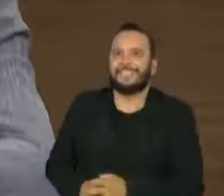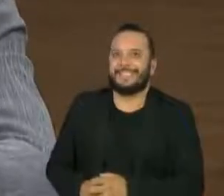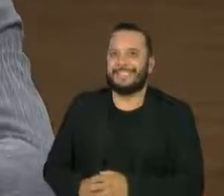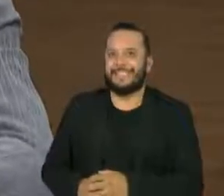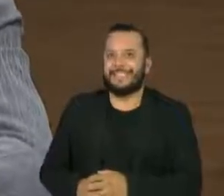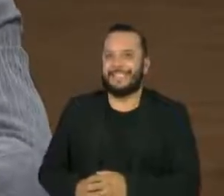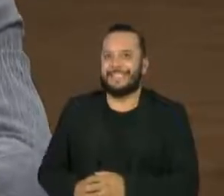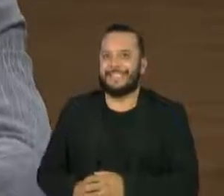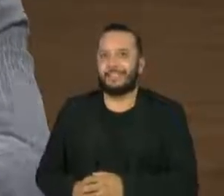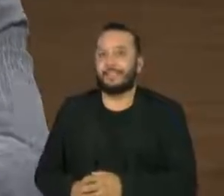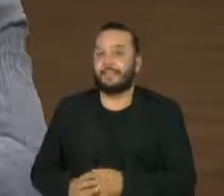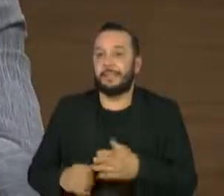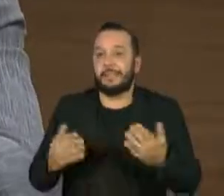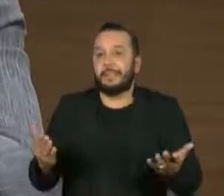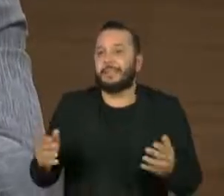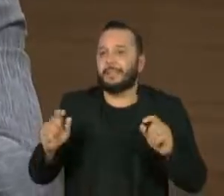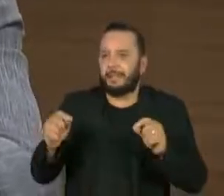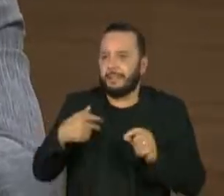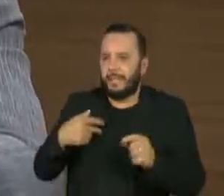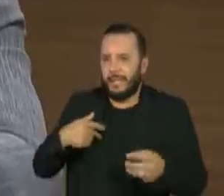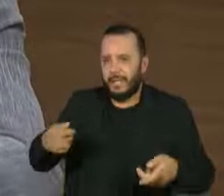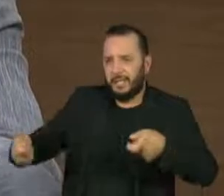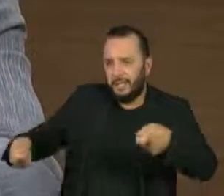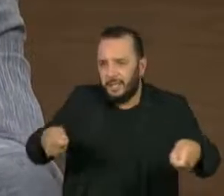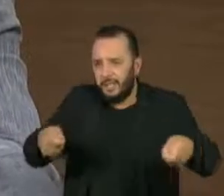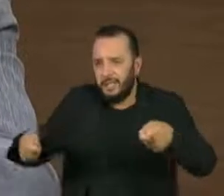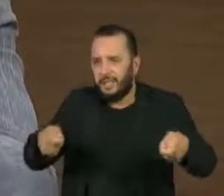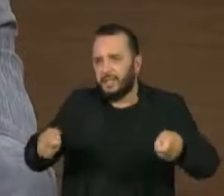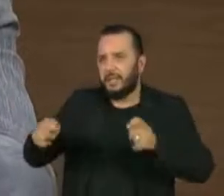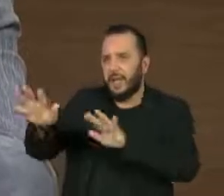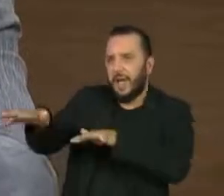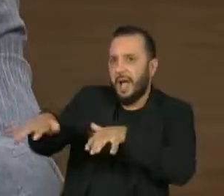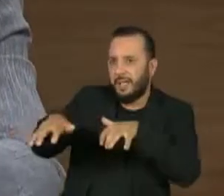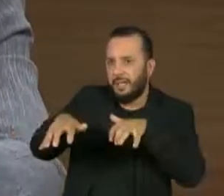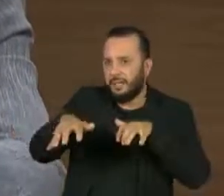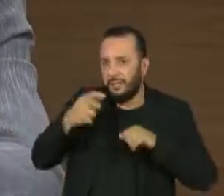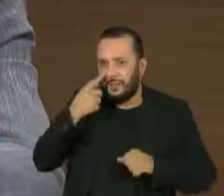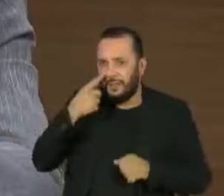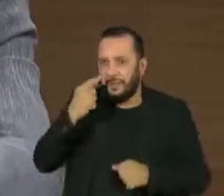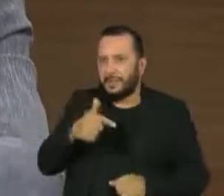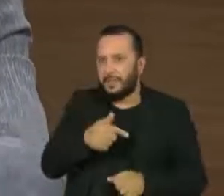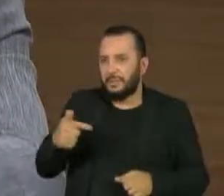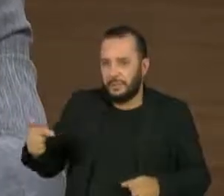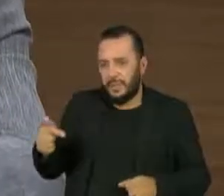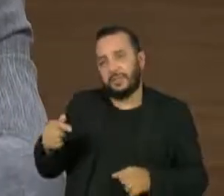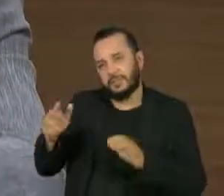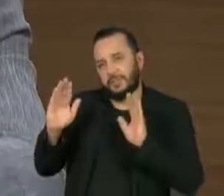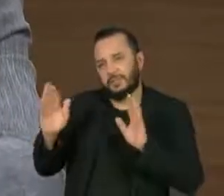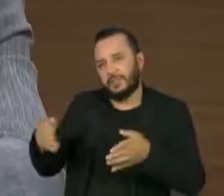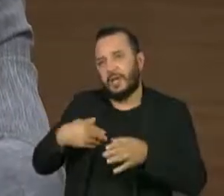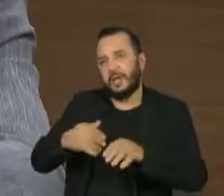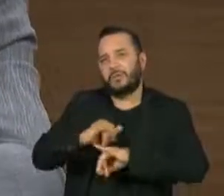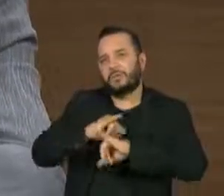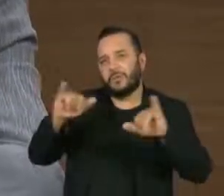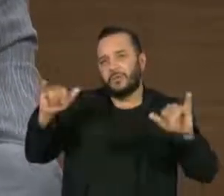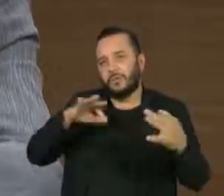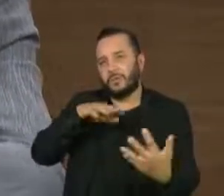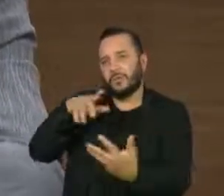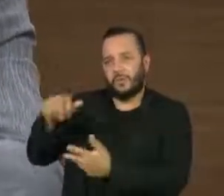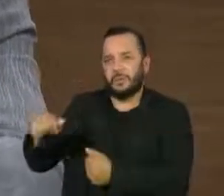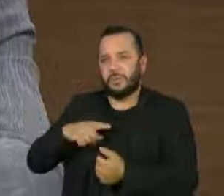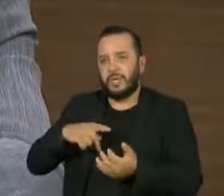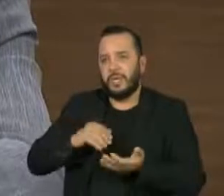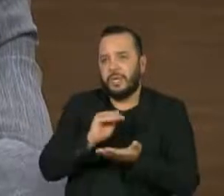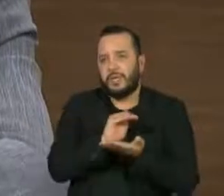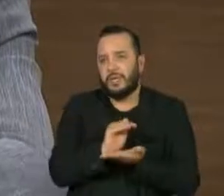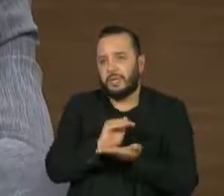tempo. a questão do garimpo ilegal. A gente viu nessa última semana uma imagem que rodou o mundo inteiro, né? Várias